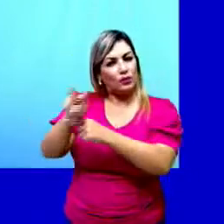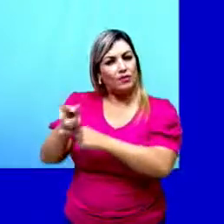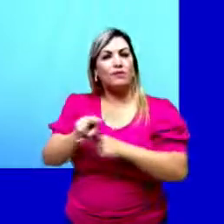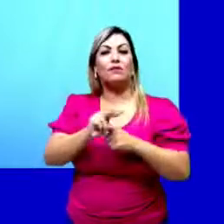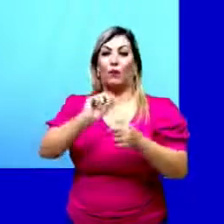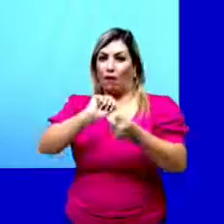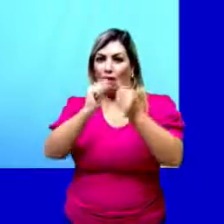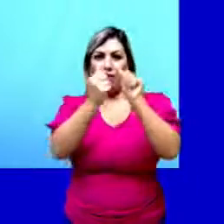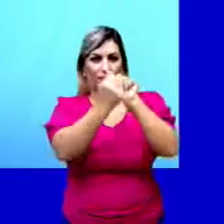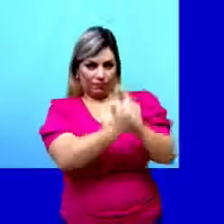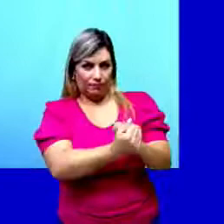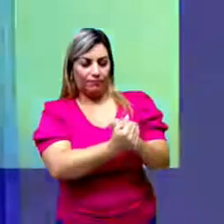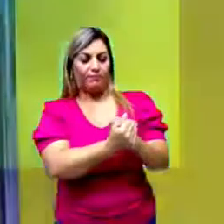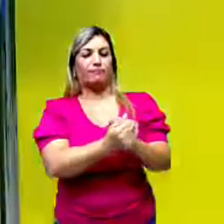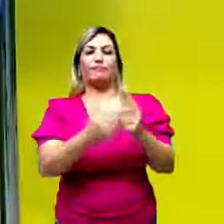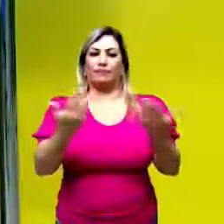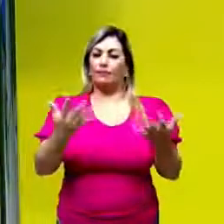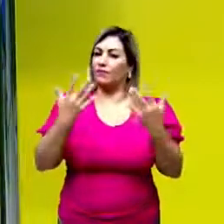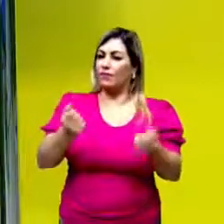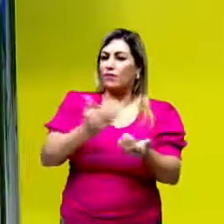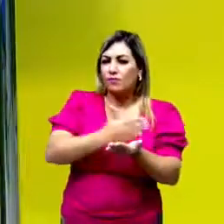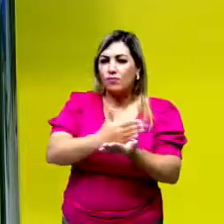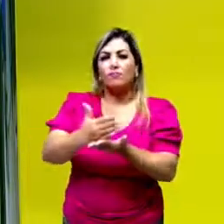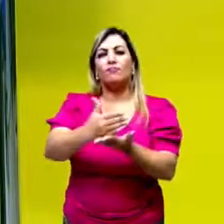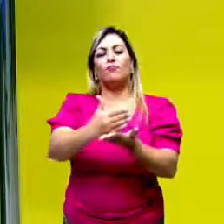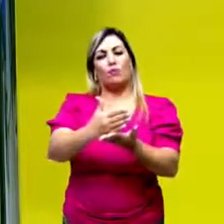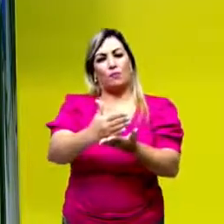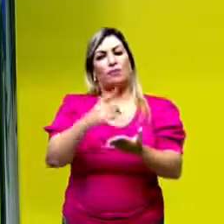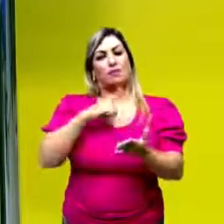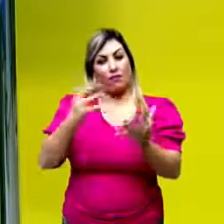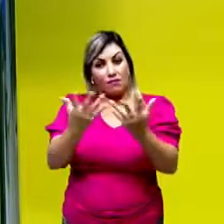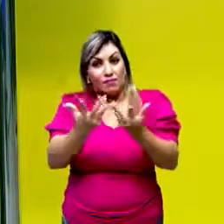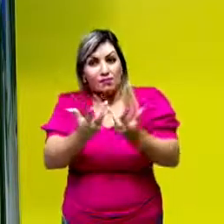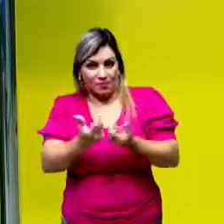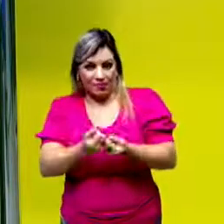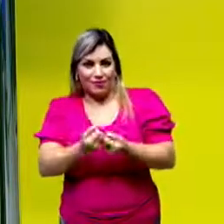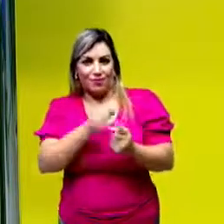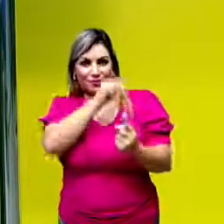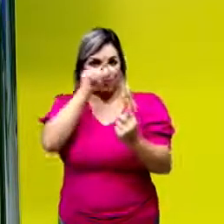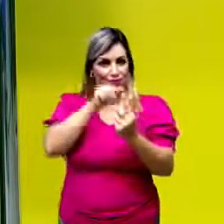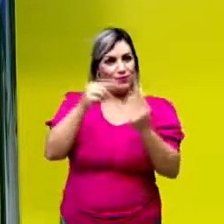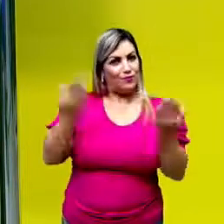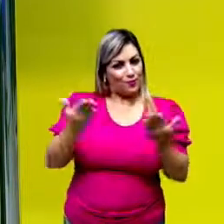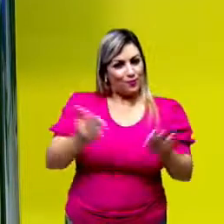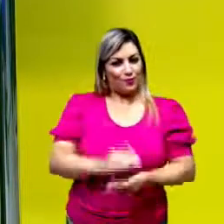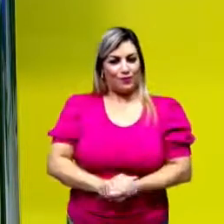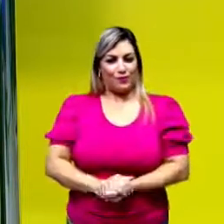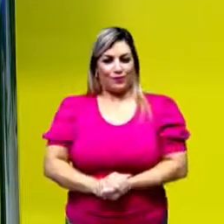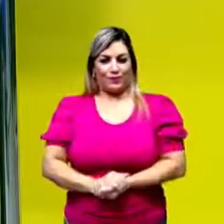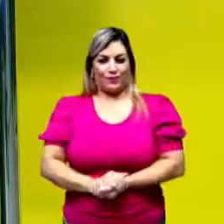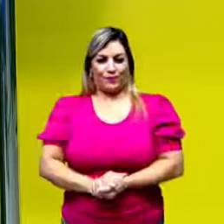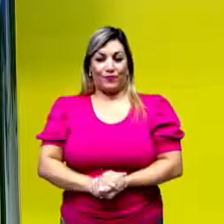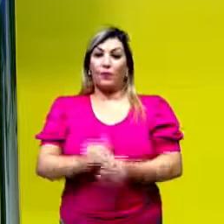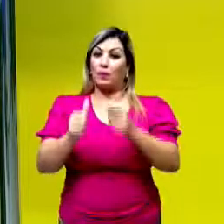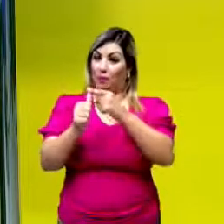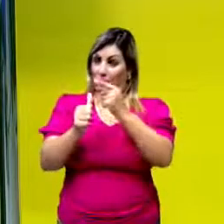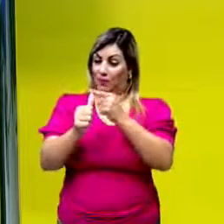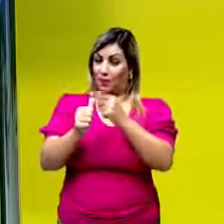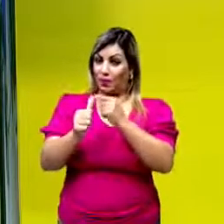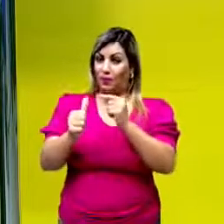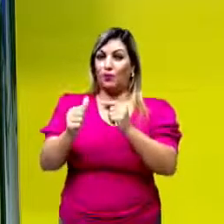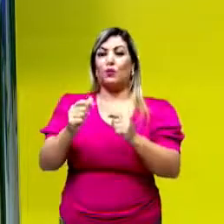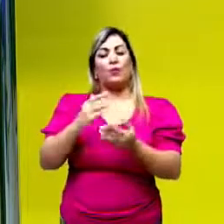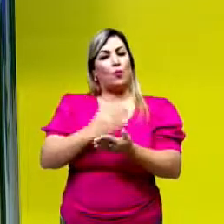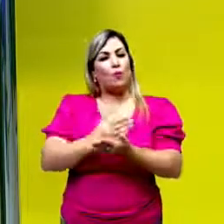e adaptação. Então vamos nos guiar por esta habilidade e vai ser o nosso objetivo de hoje. Primeiramente,